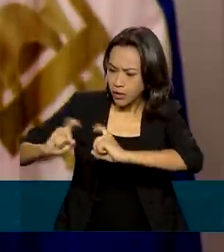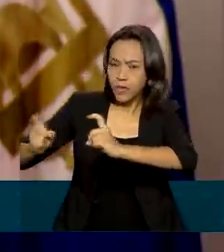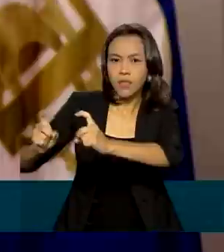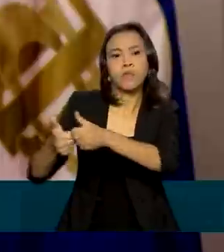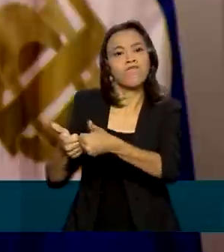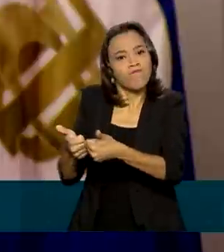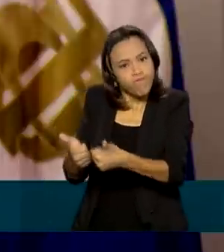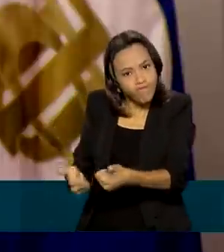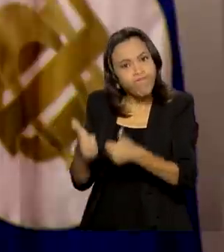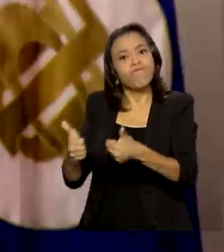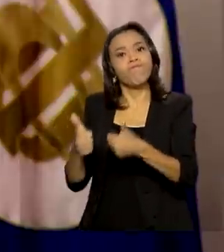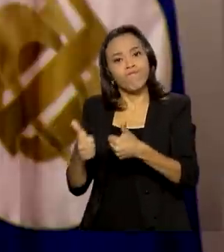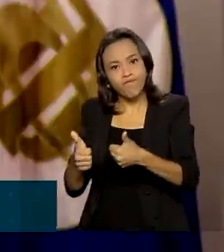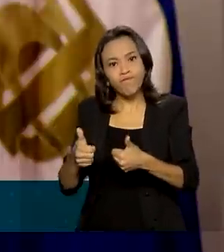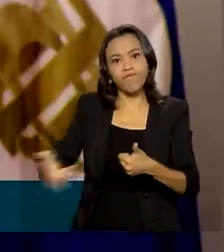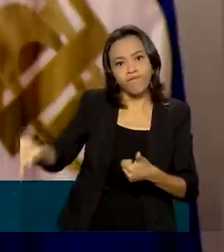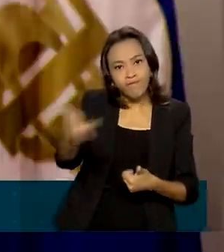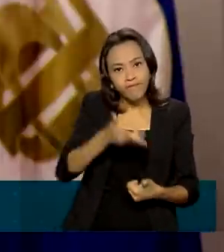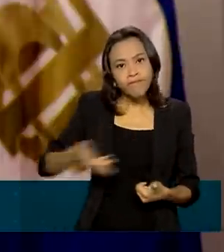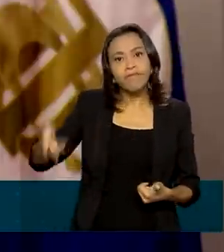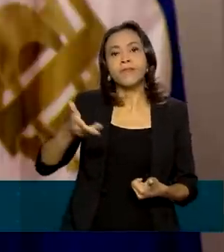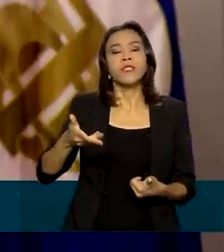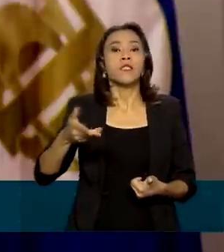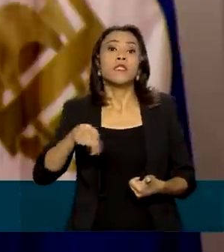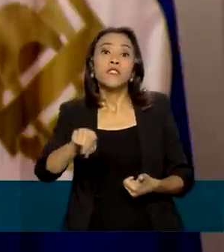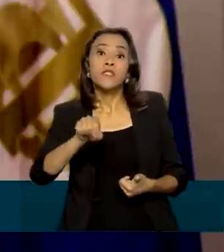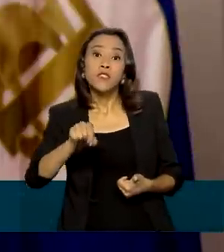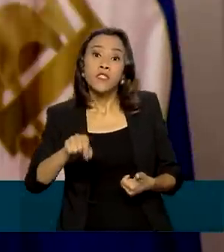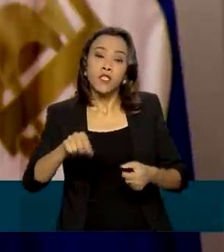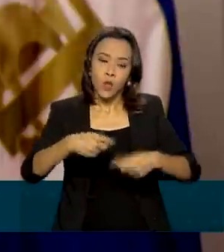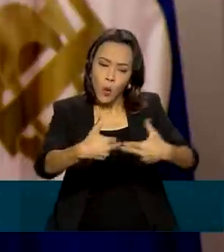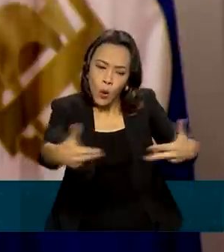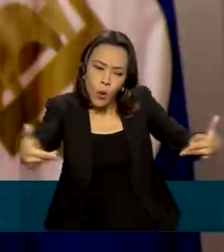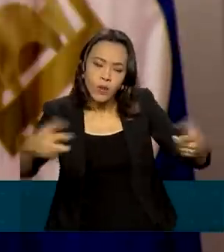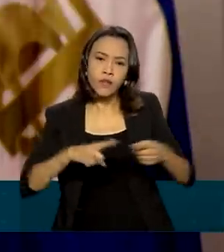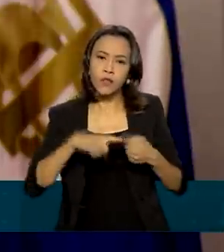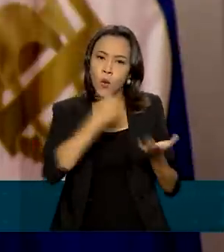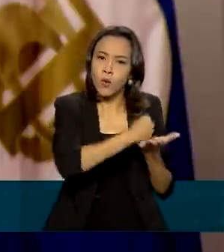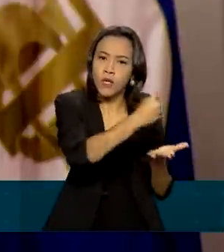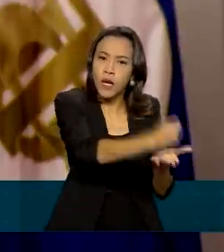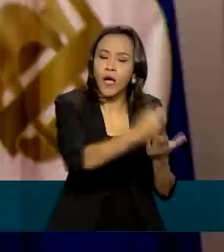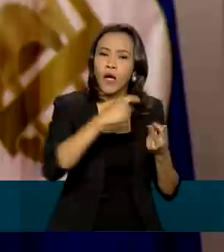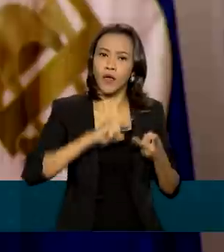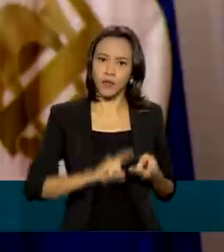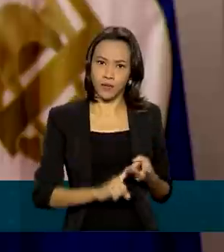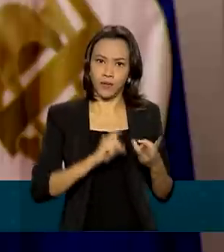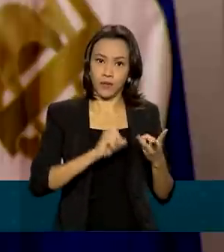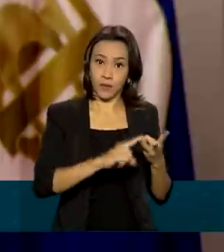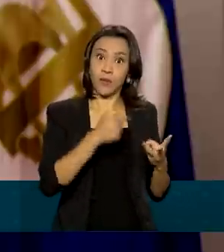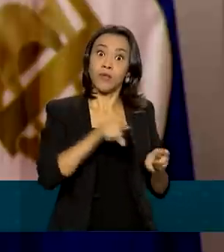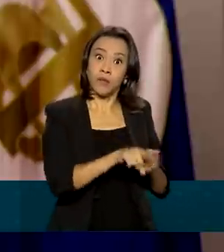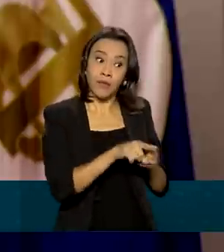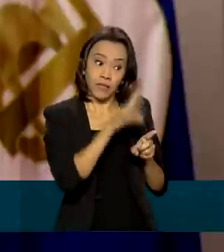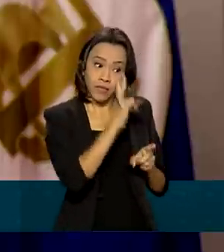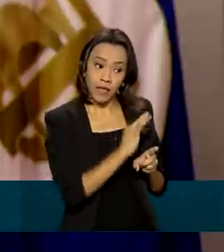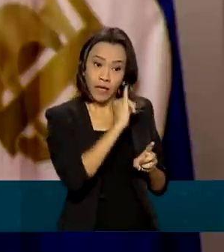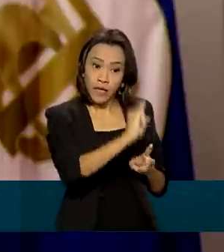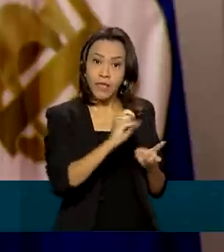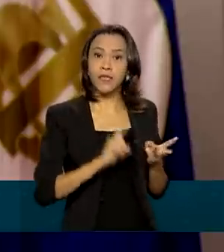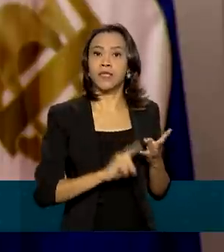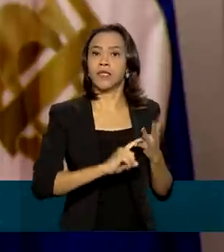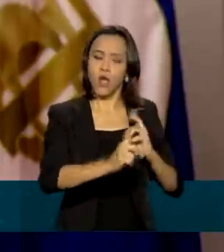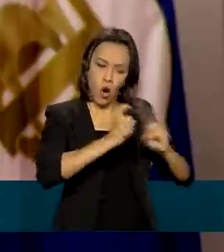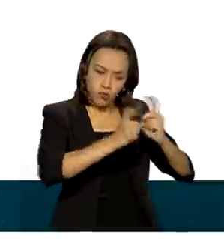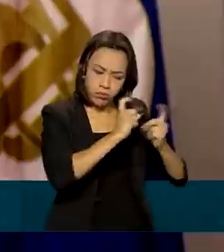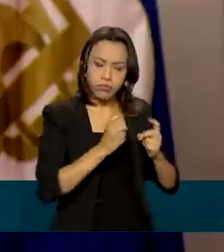Em relação à governança de pessoas, governança de aquisição, governança de contratações, portanto, governança de TI, governança organizacional e